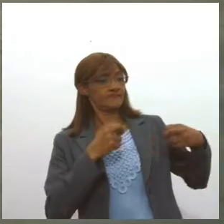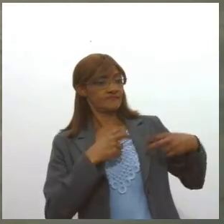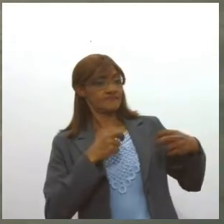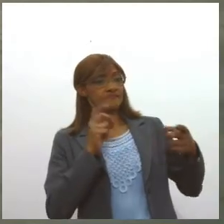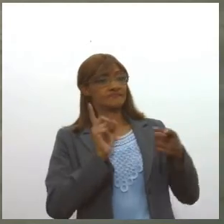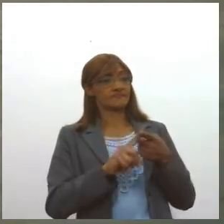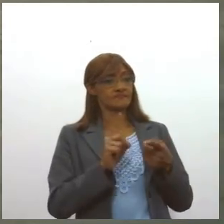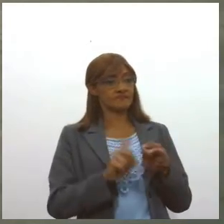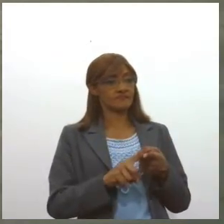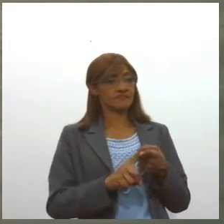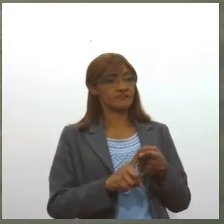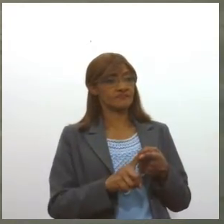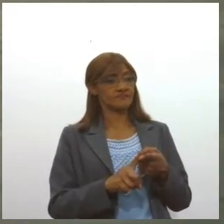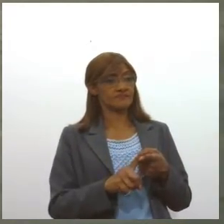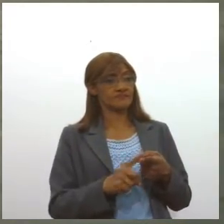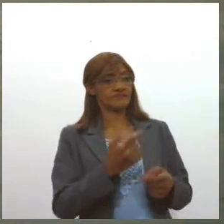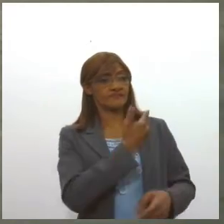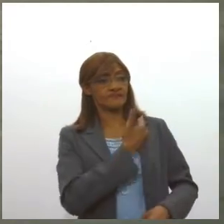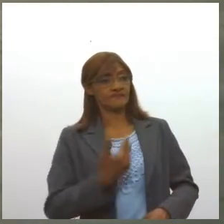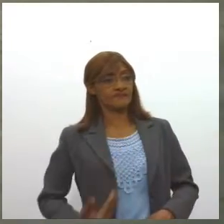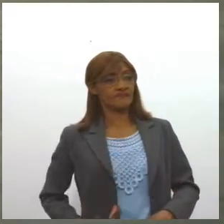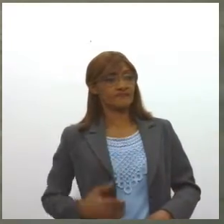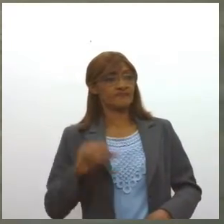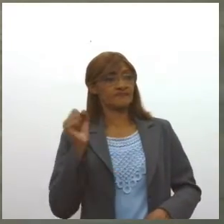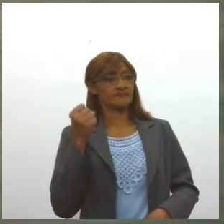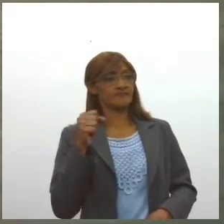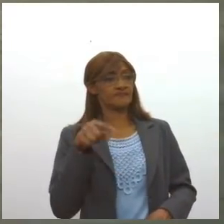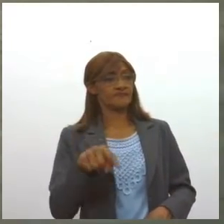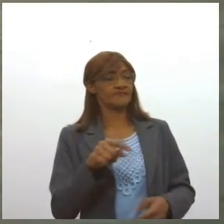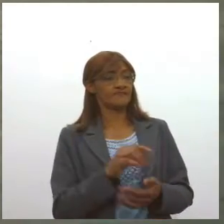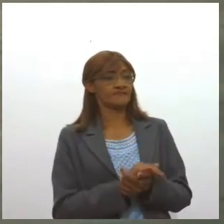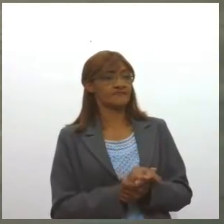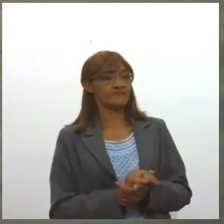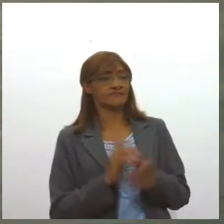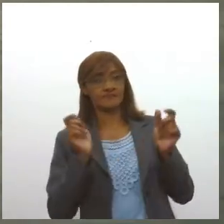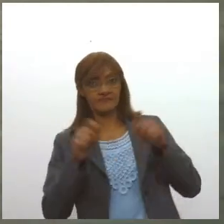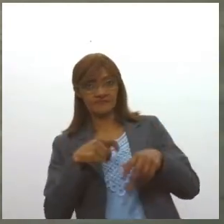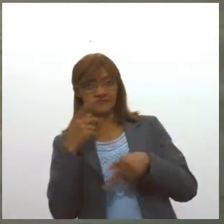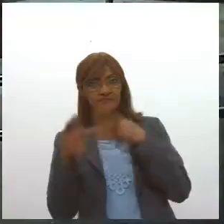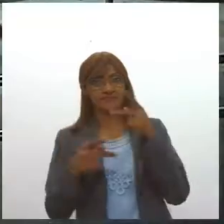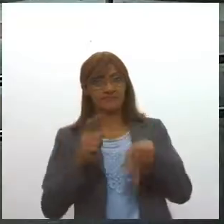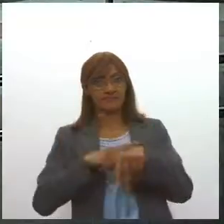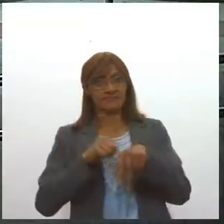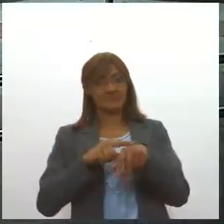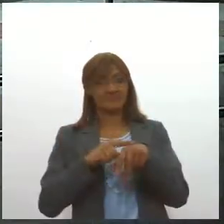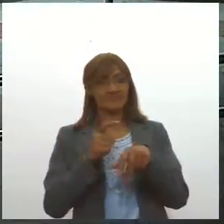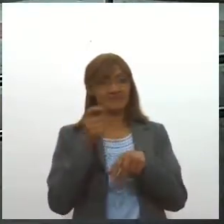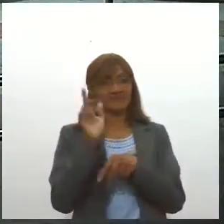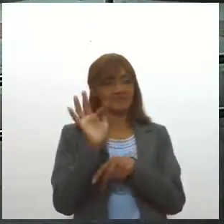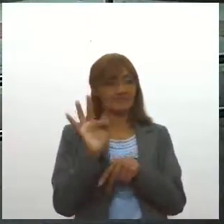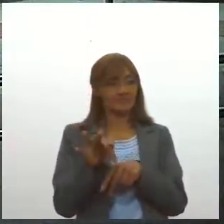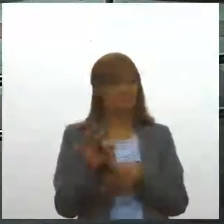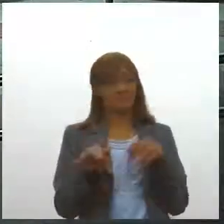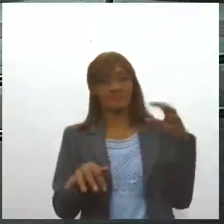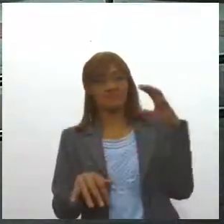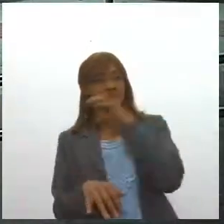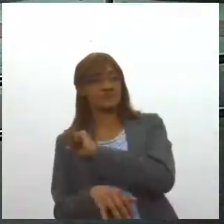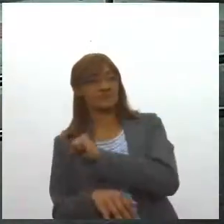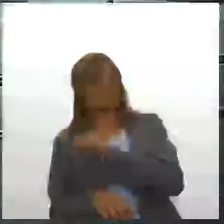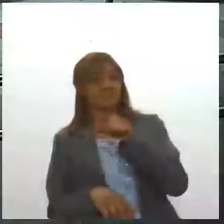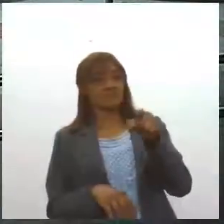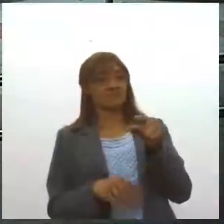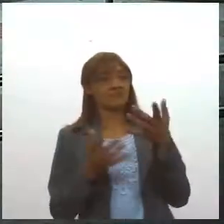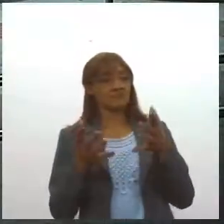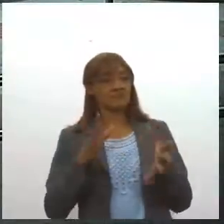incentivo do governo de Sergipe, Valqueria. Dá pra falar mais alguma coisa ou o meu tempo já acabou? Ô Tayhara, então, rapidamente, se você quiser falar aí, as